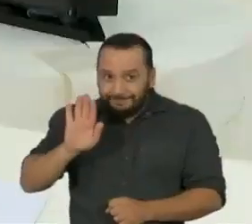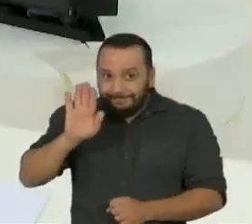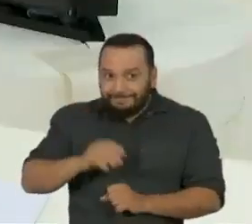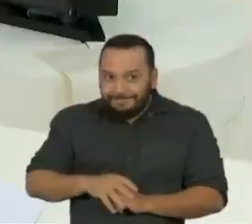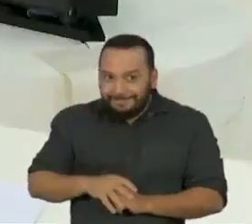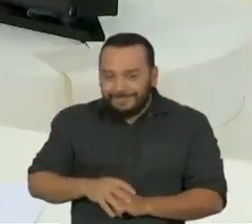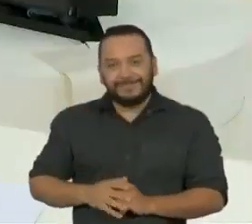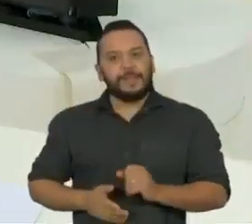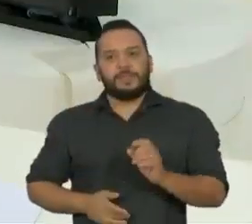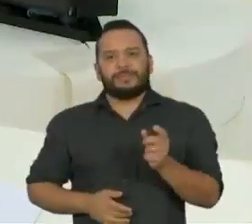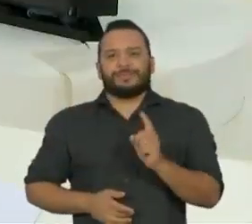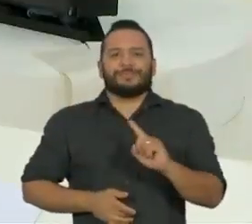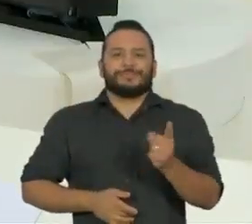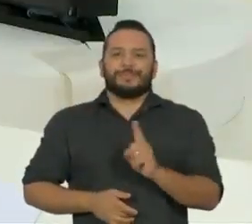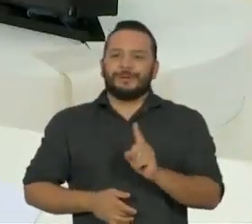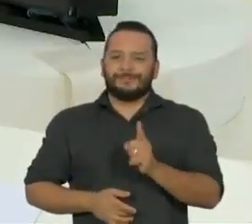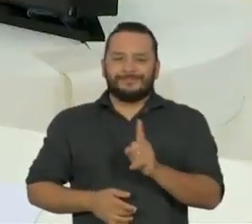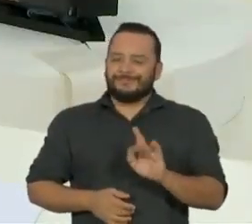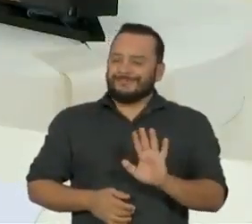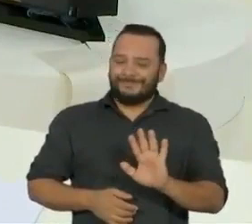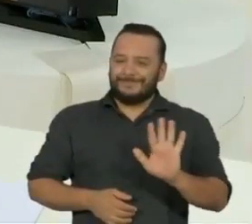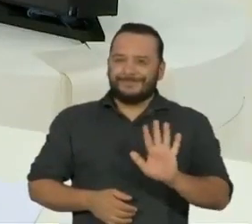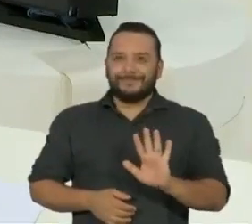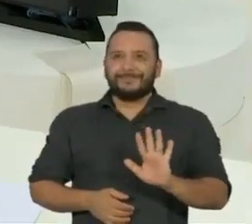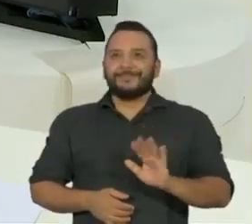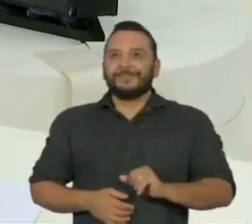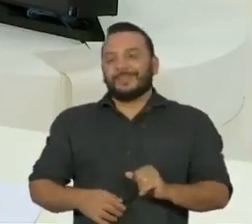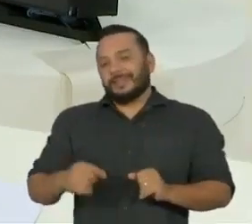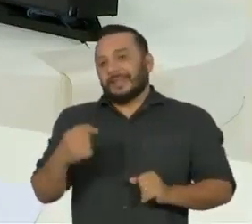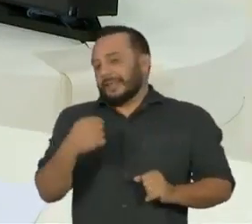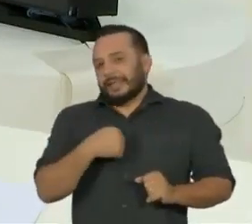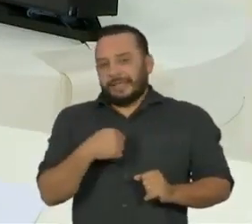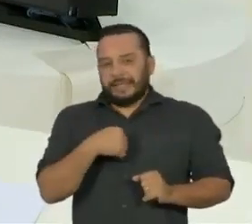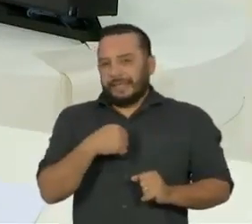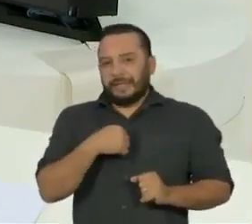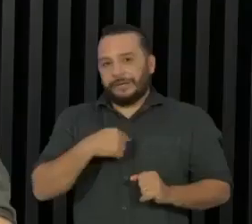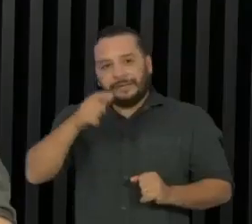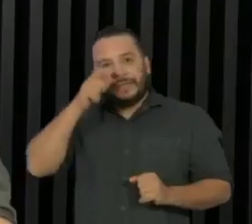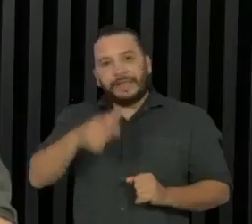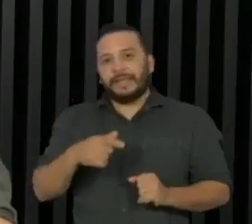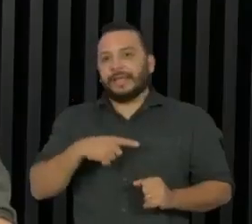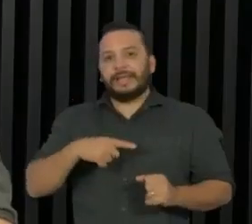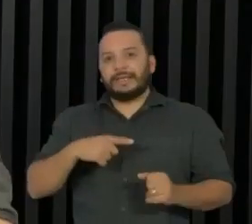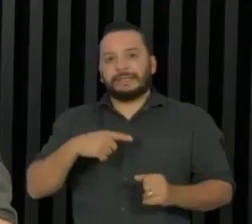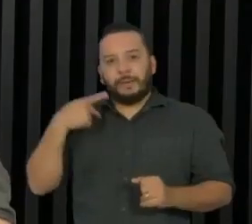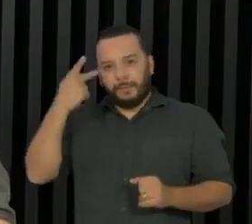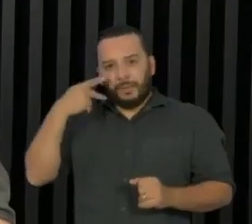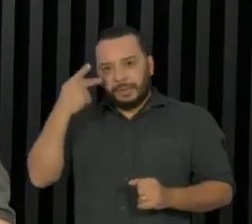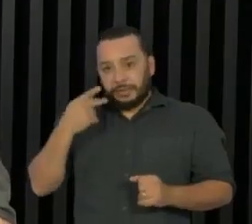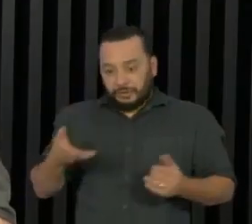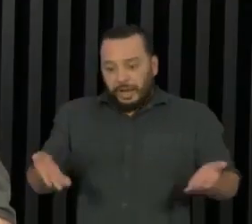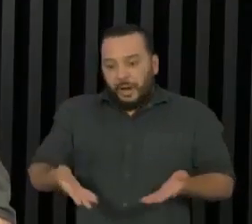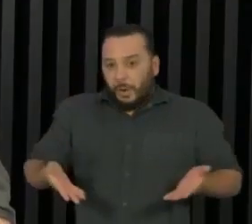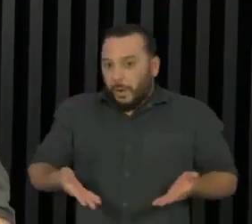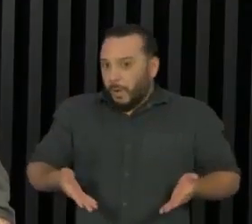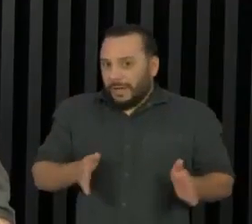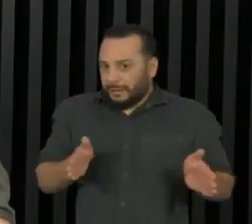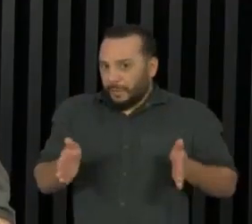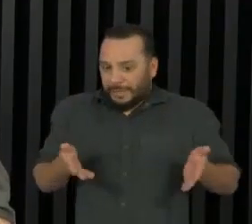Não, não é por aí. Bom, nesse momento não tenho qualquer interesse político. Nesse momento. Zero.